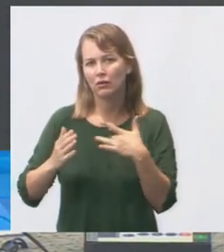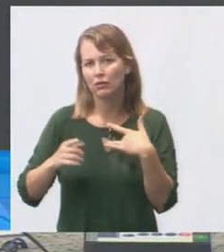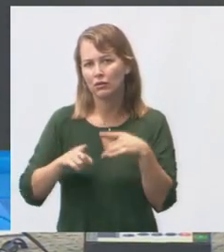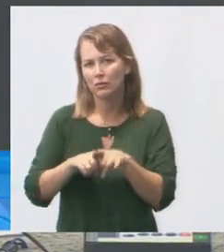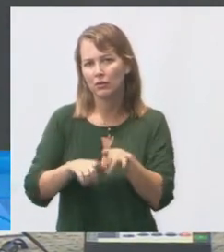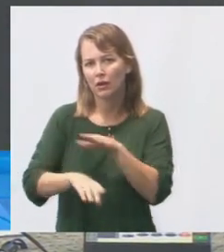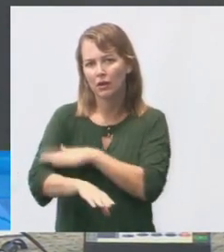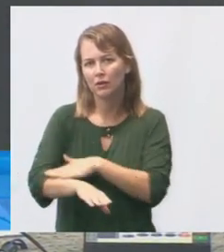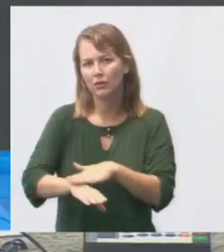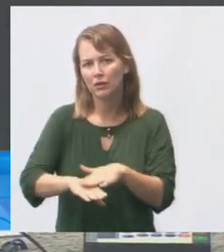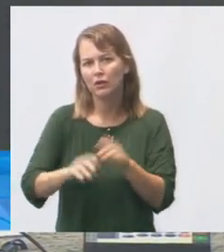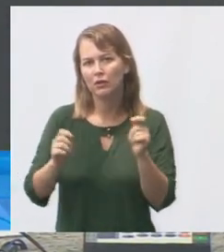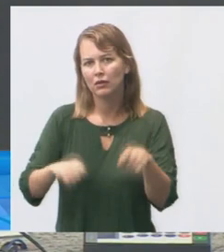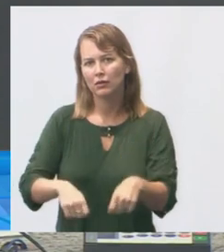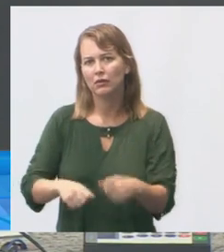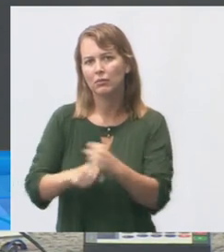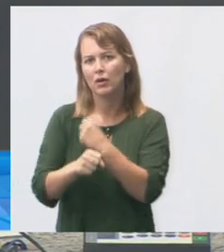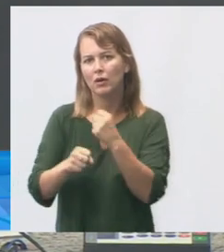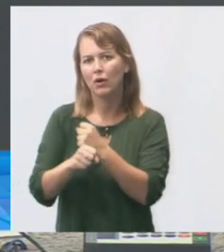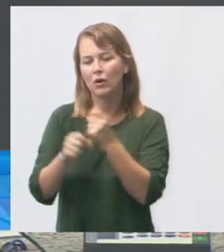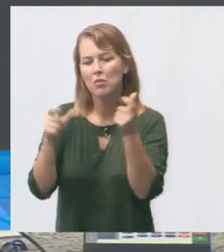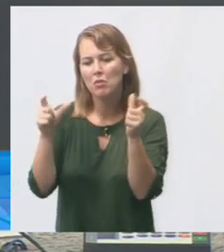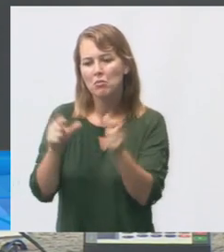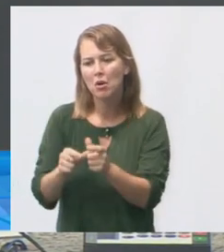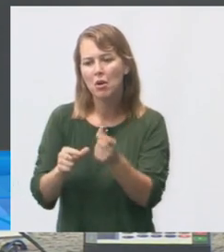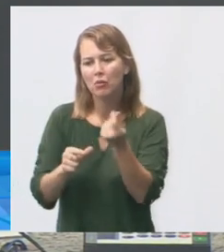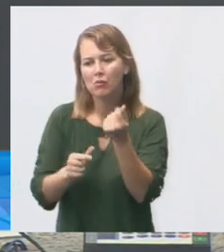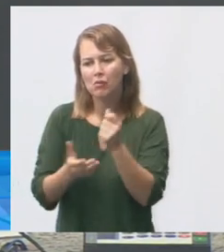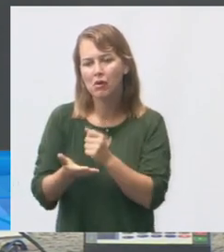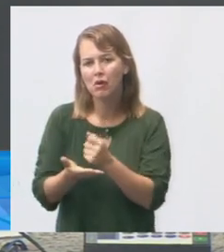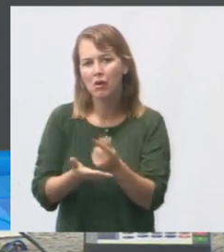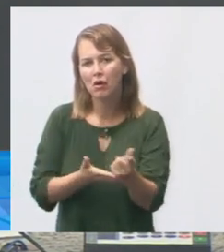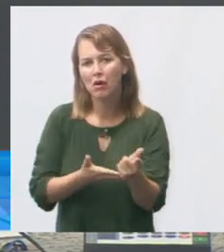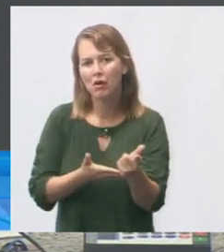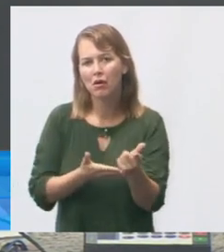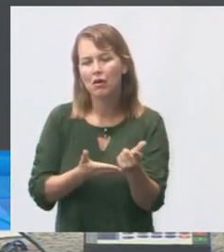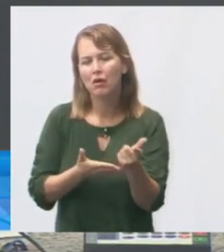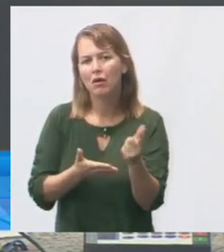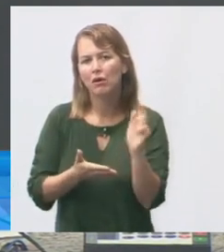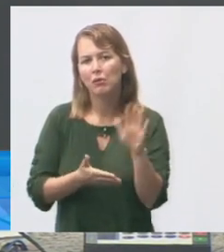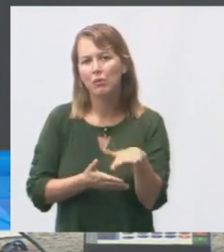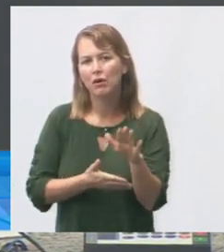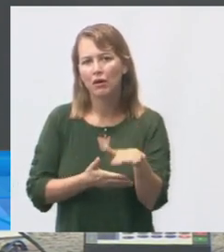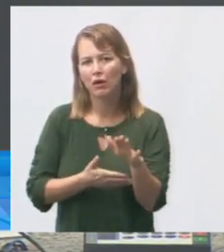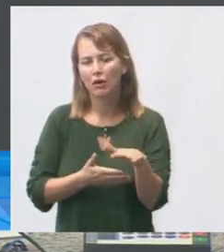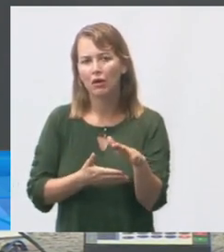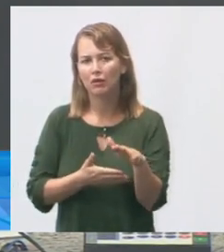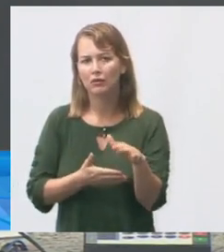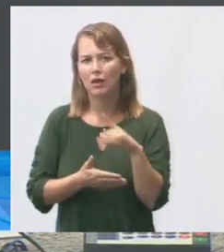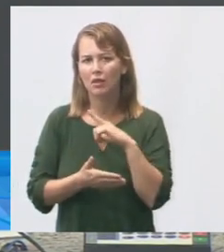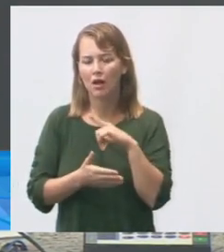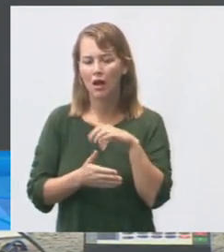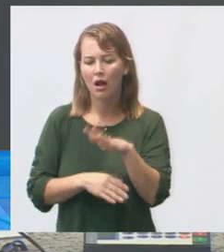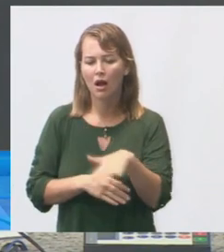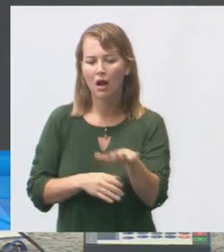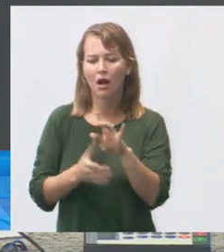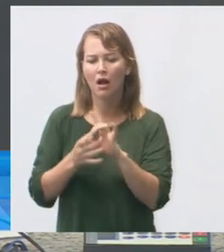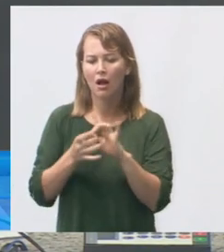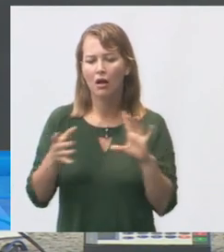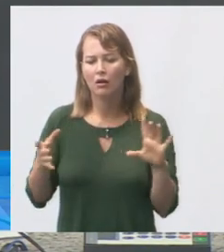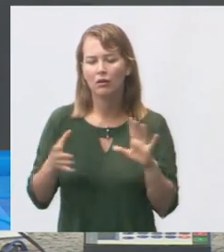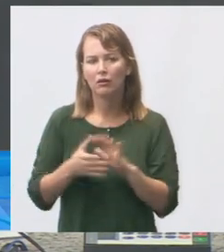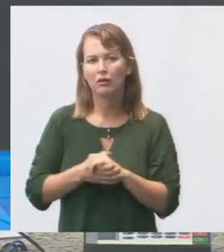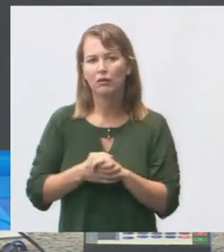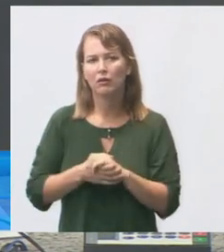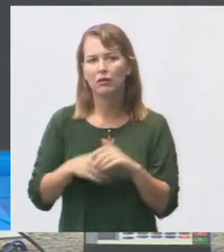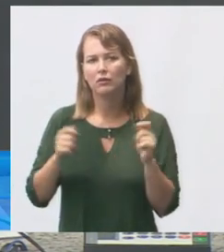vai possibilitar uma obra com baixo custo porque não vai precisar levar ela toda para um local ali já tem a área disponível vai